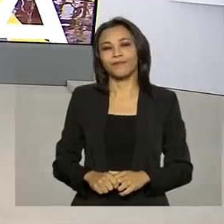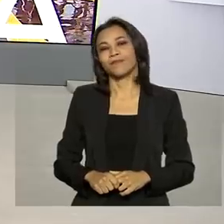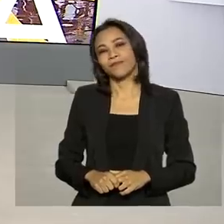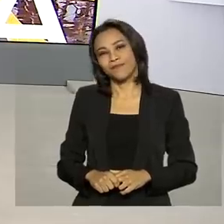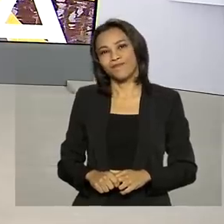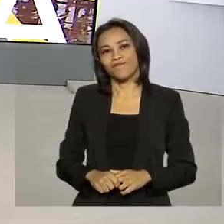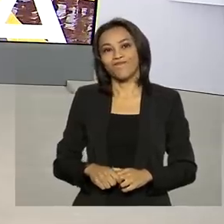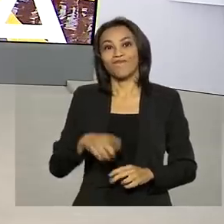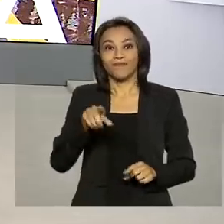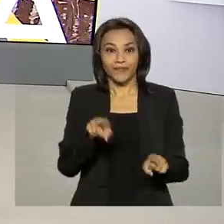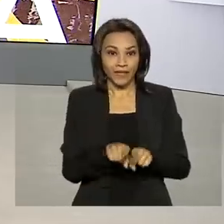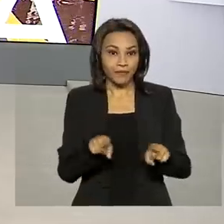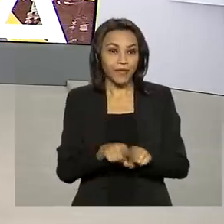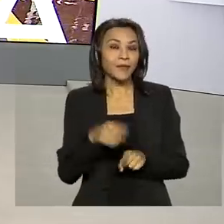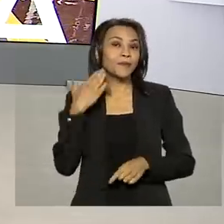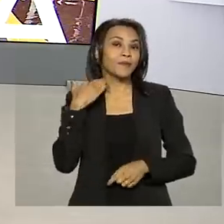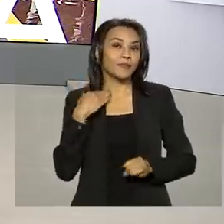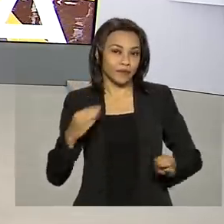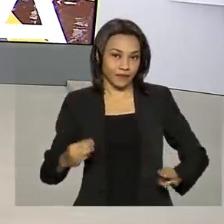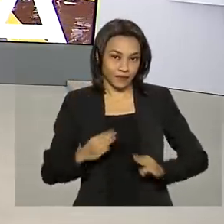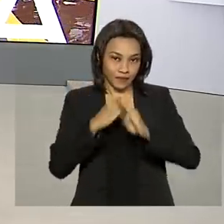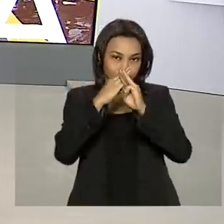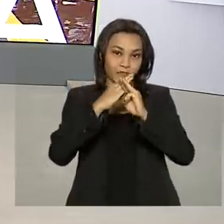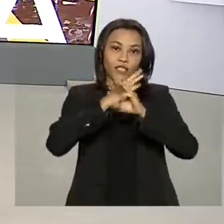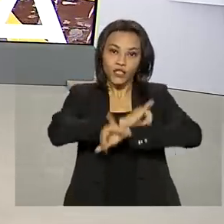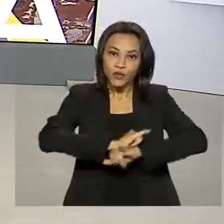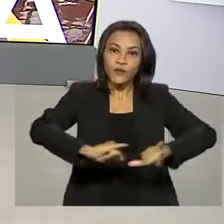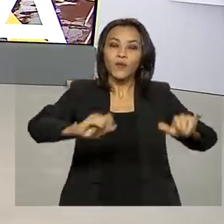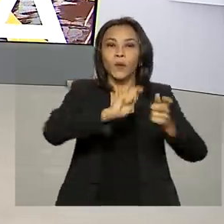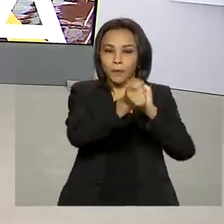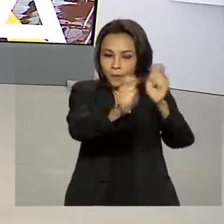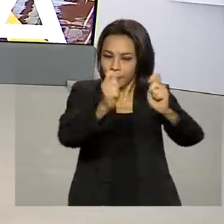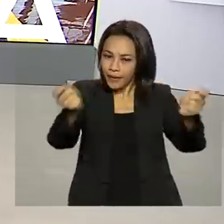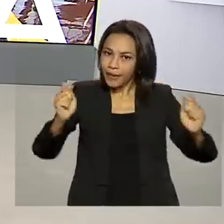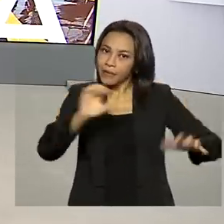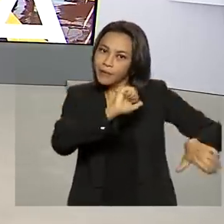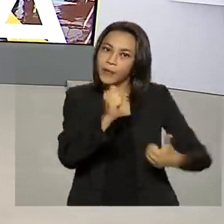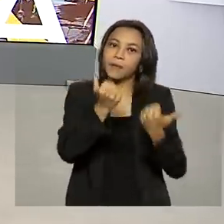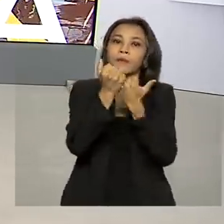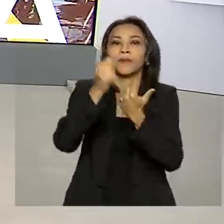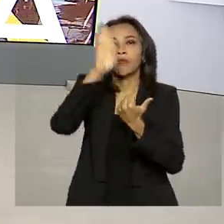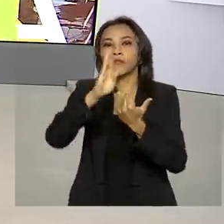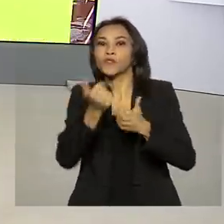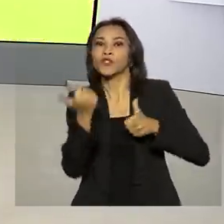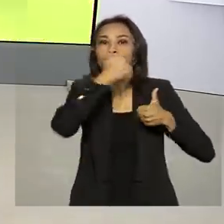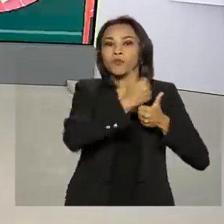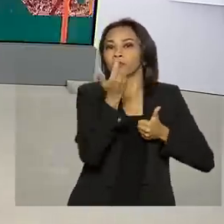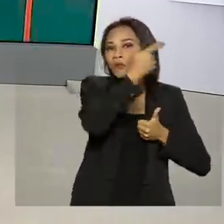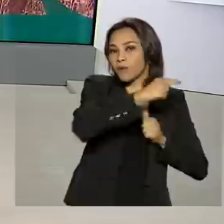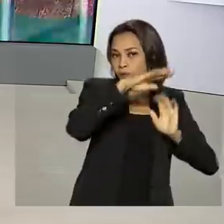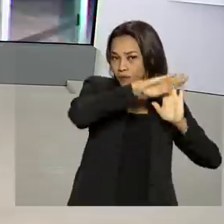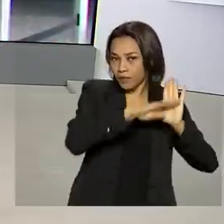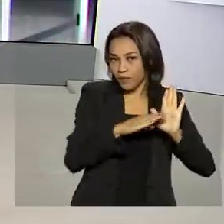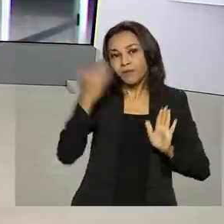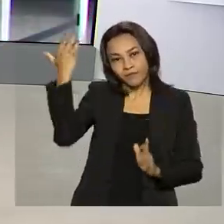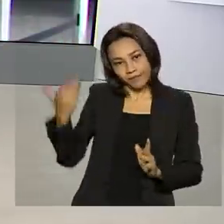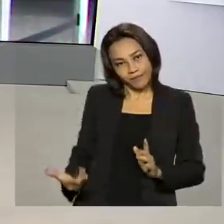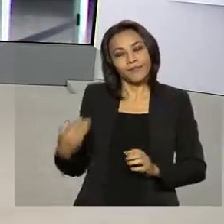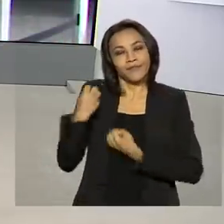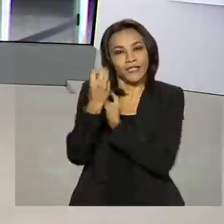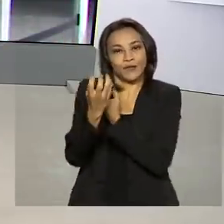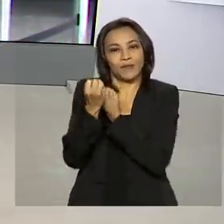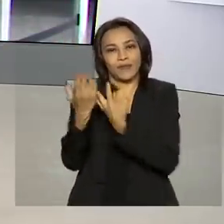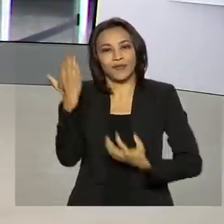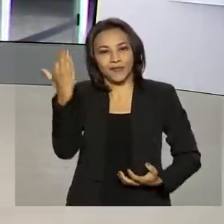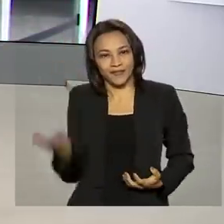E a Caixa divulgou o calendário de pagamentos do Auxílio Brasil, que substitui o Bolsa Família. Márcia Fernandes tem as informações ao